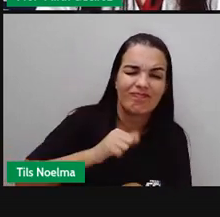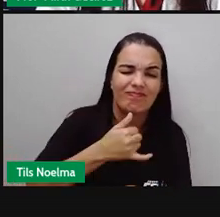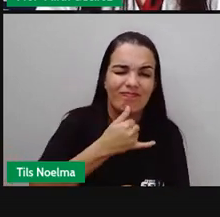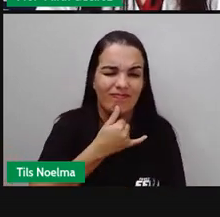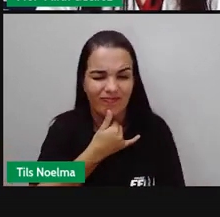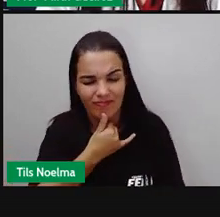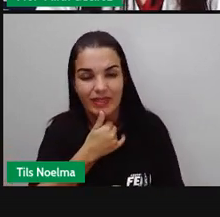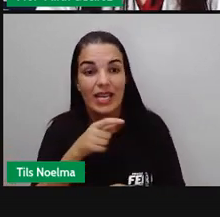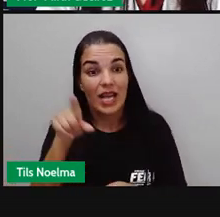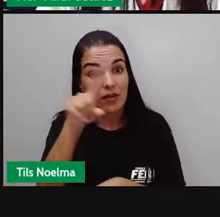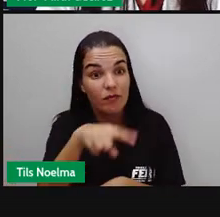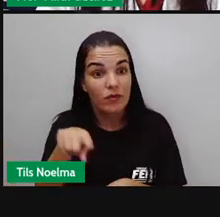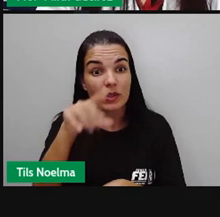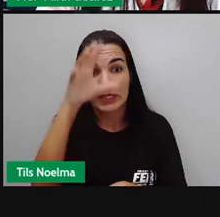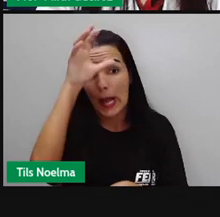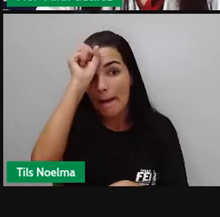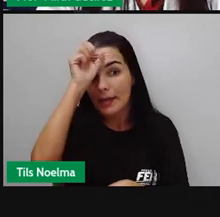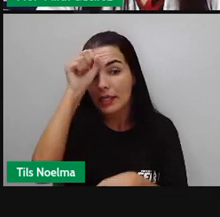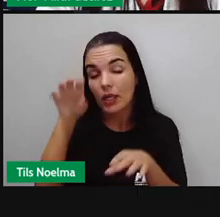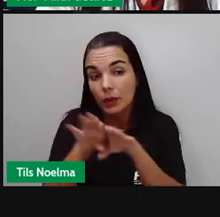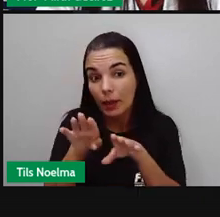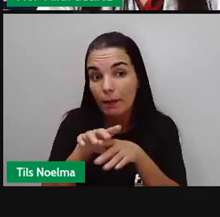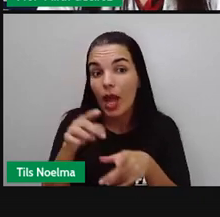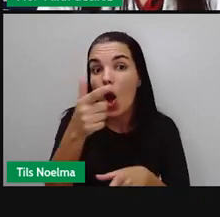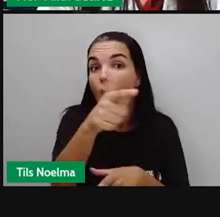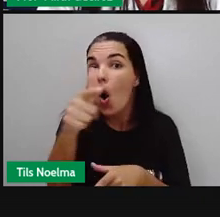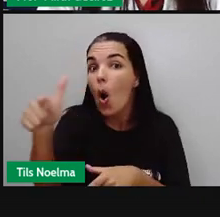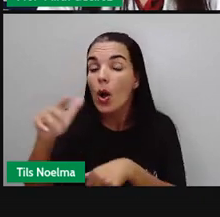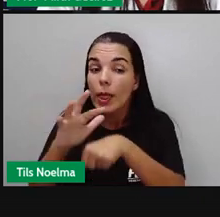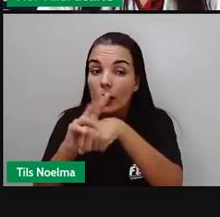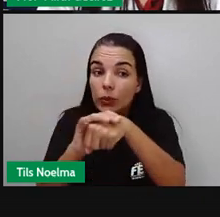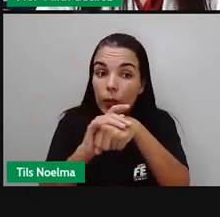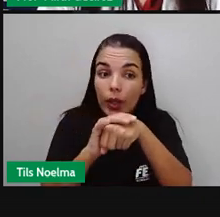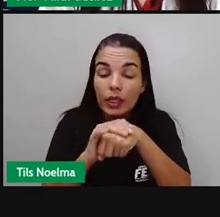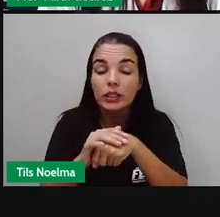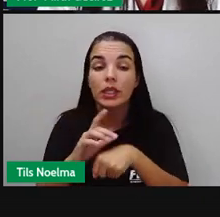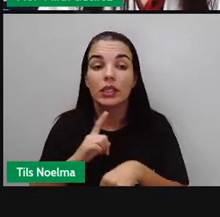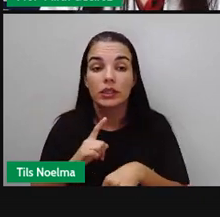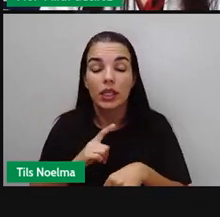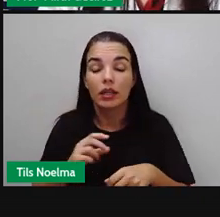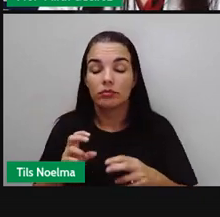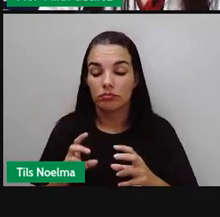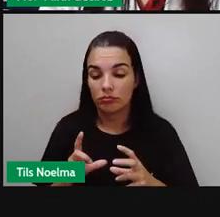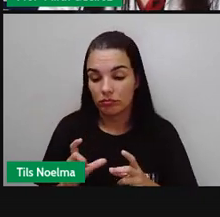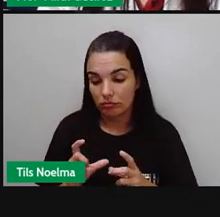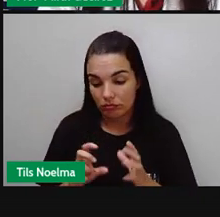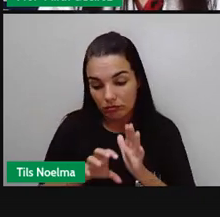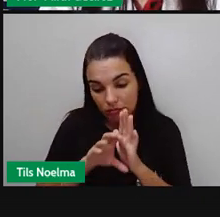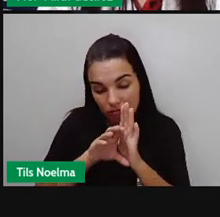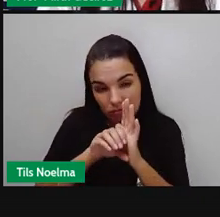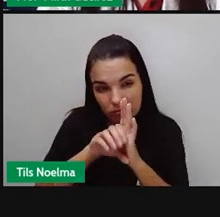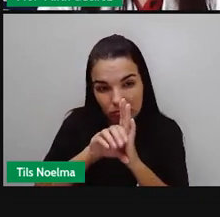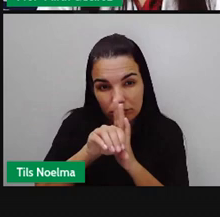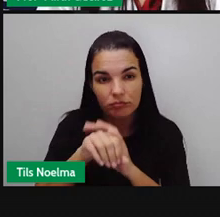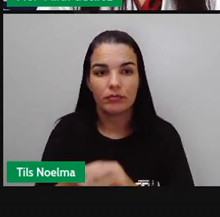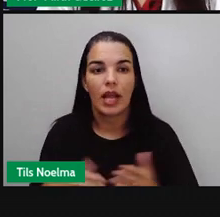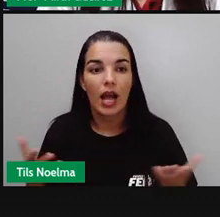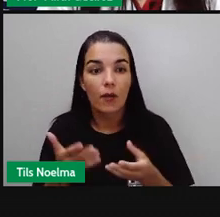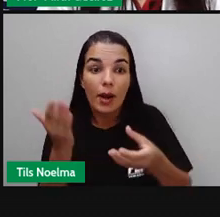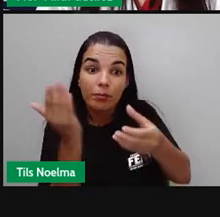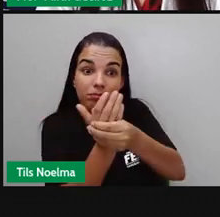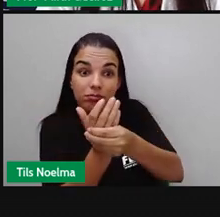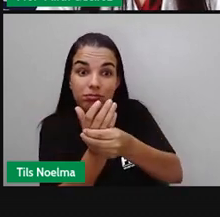Vocês aprenderam hoje também sobre outras doenças causadas por micro-organismo. Agora vocês vão pegar o bloco de atividade de vocês e